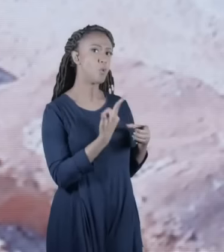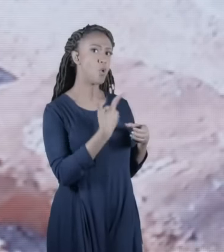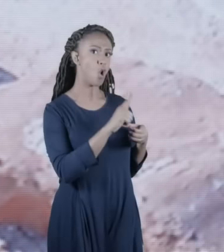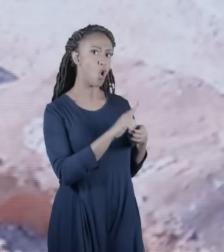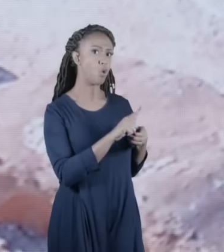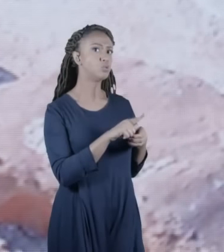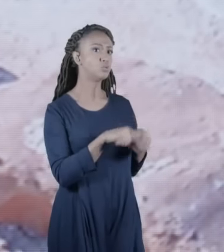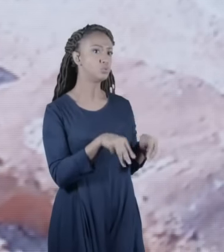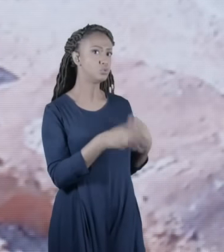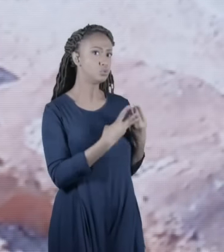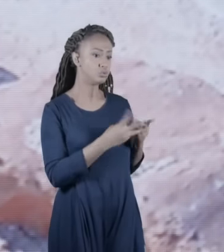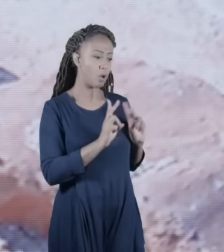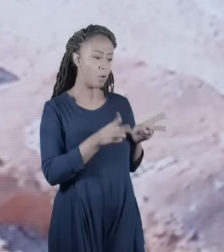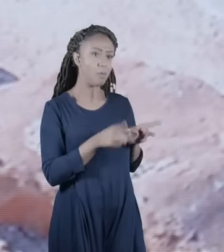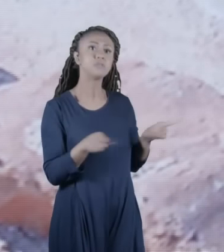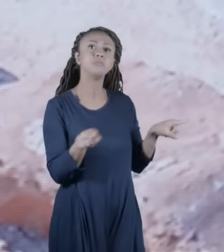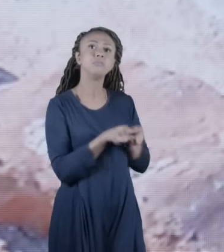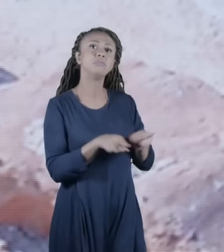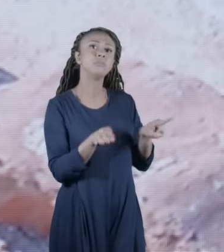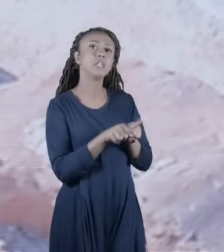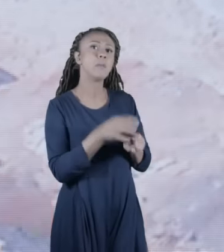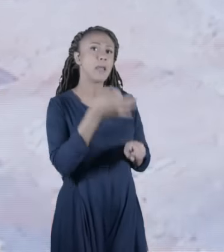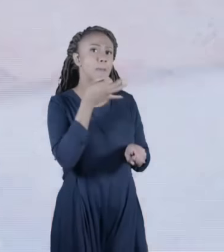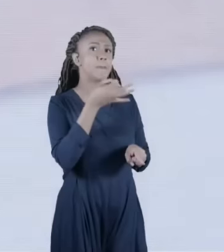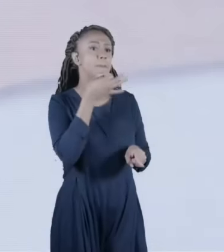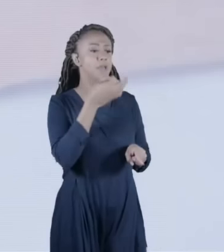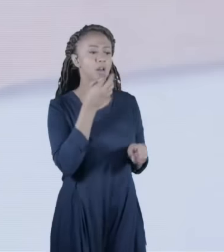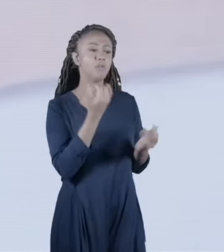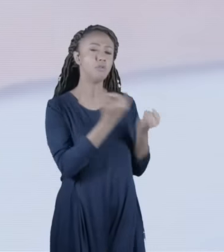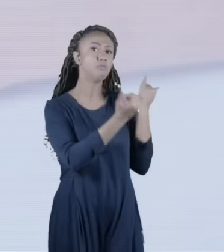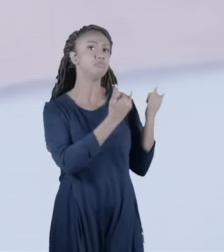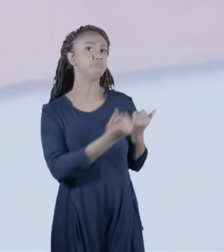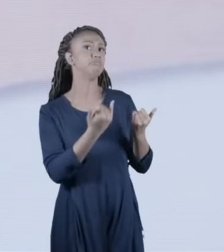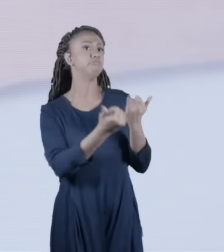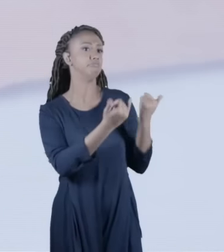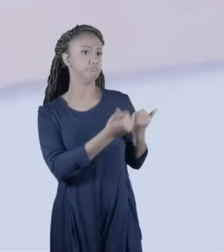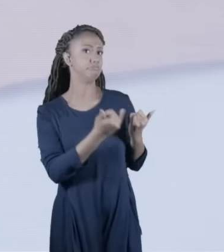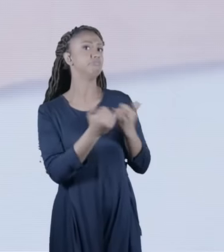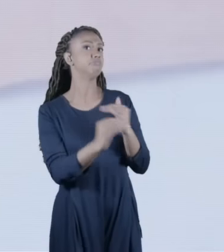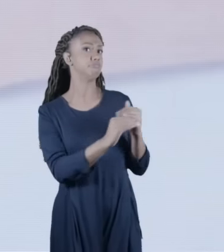judaico na época de Jesus que pensavam de uma maneira muito parecida a ele